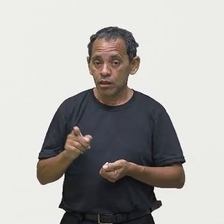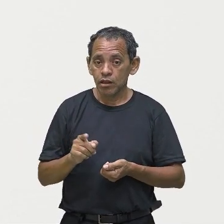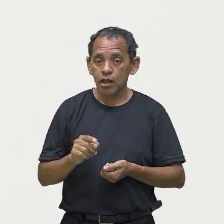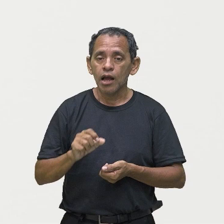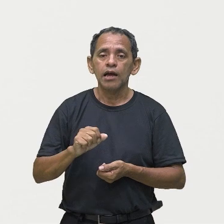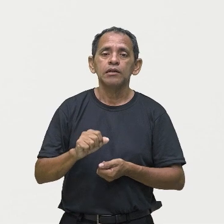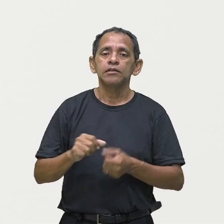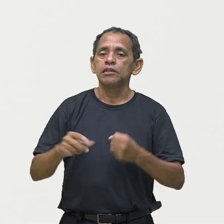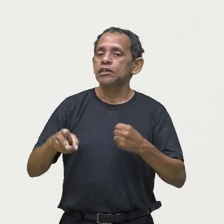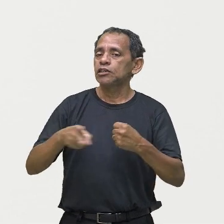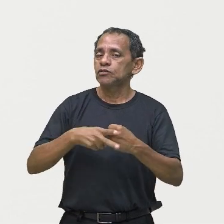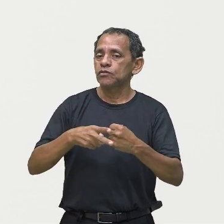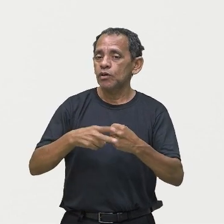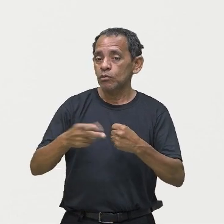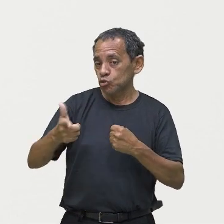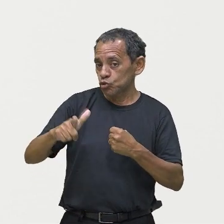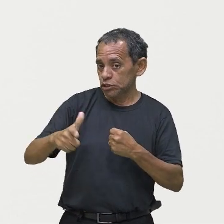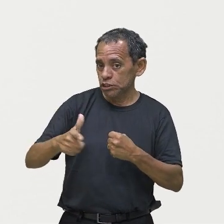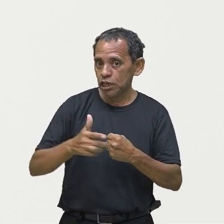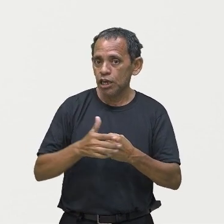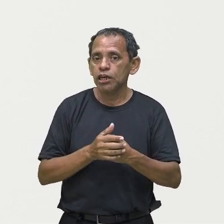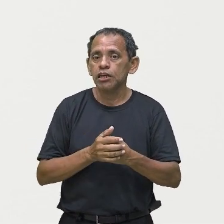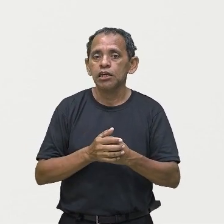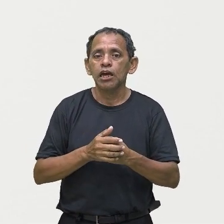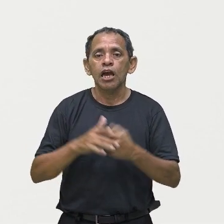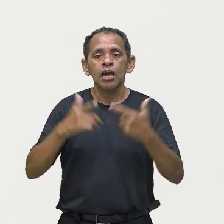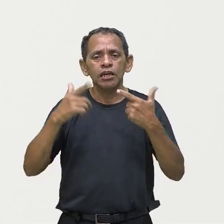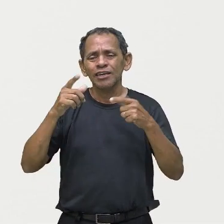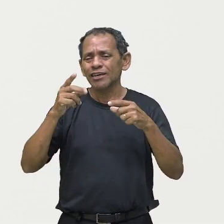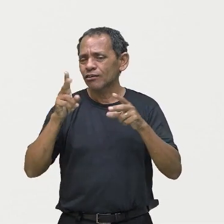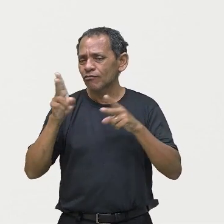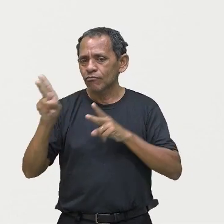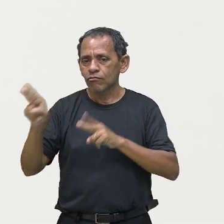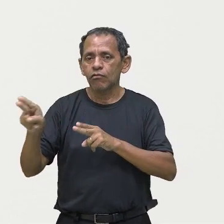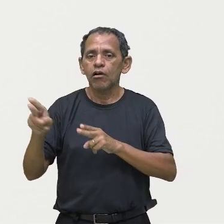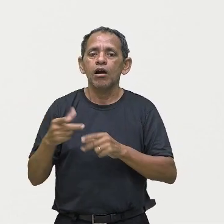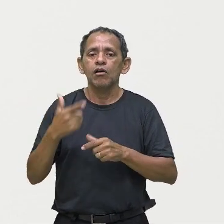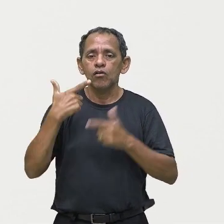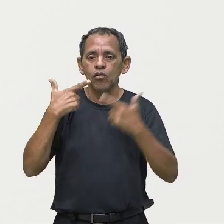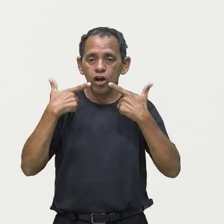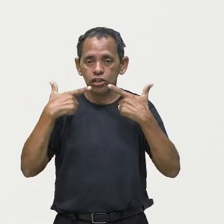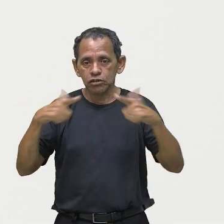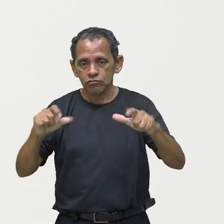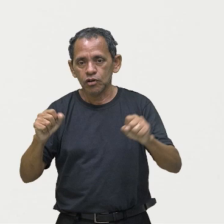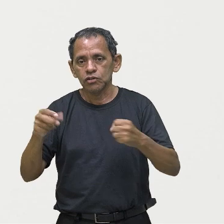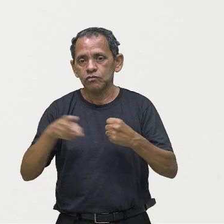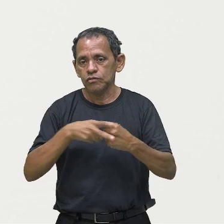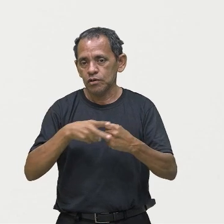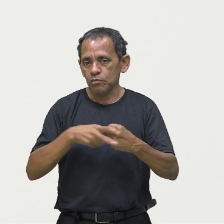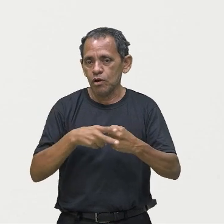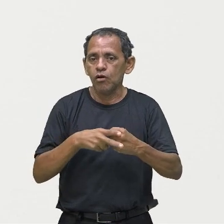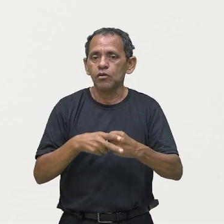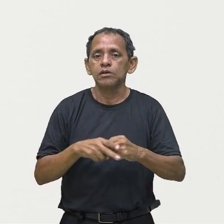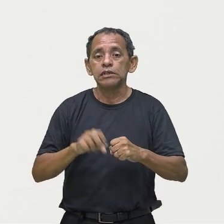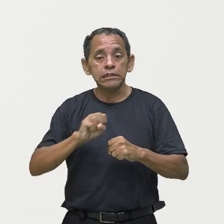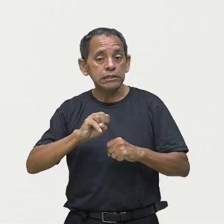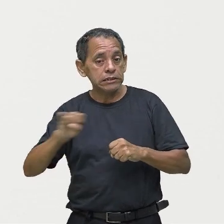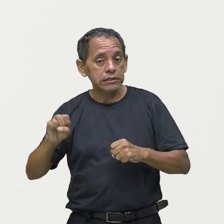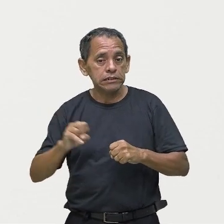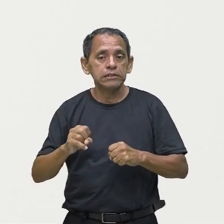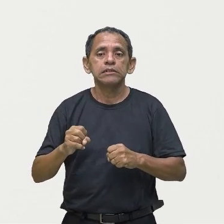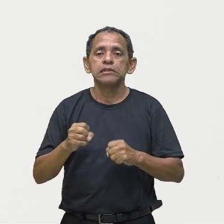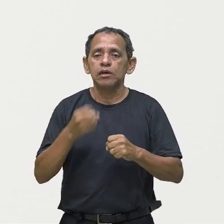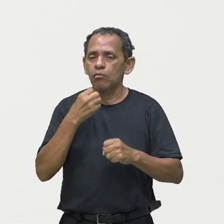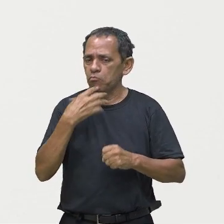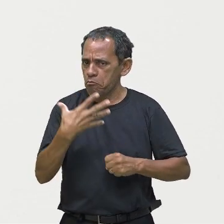mesma forma que a linguagem verbal. Se ela for bem apresentada. Através dos símbolos, ou de